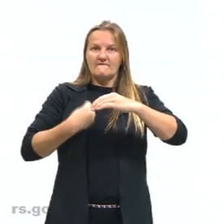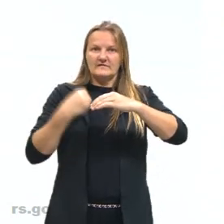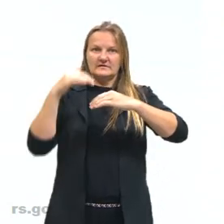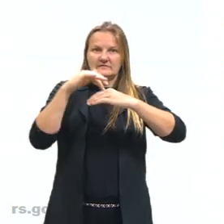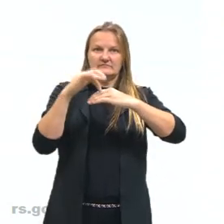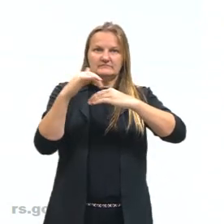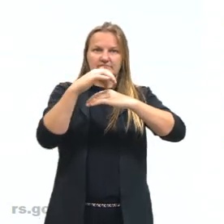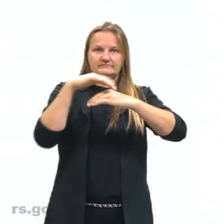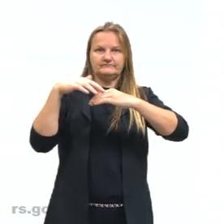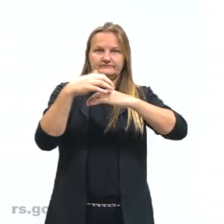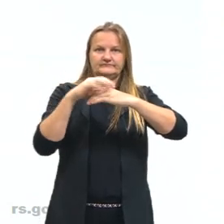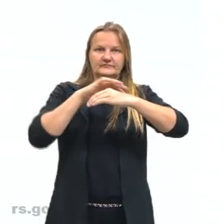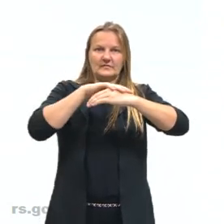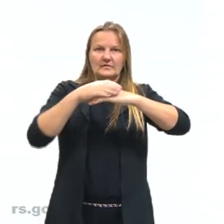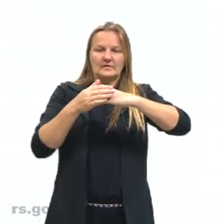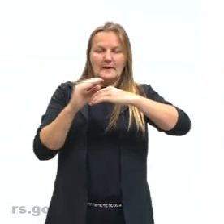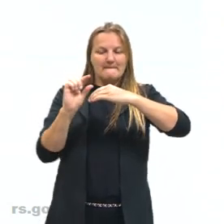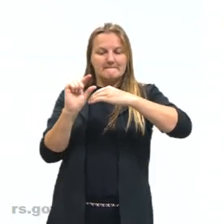temos toda essa,